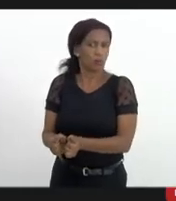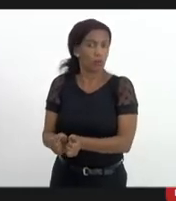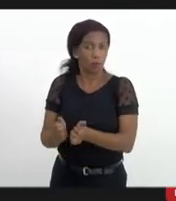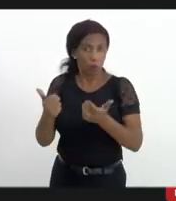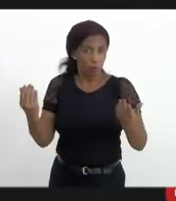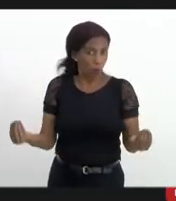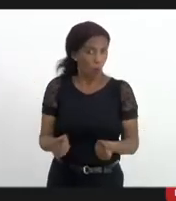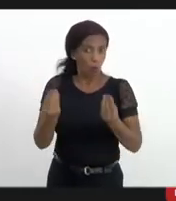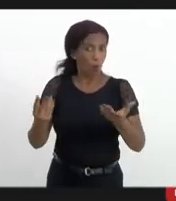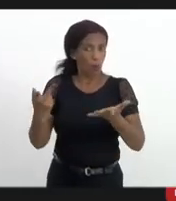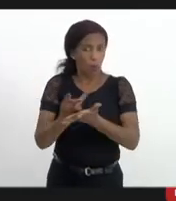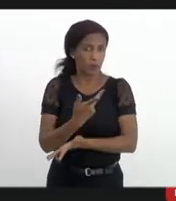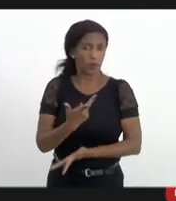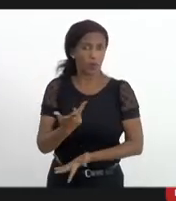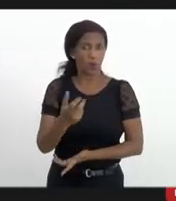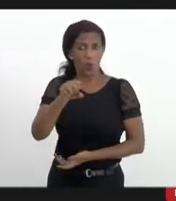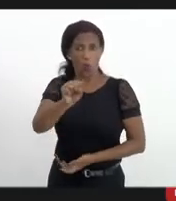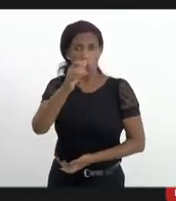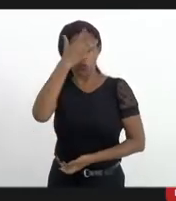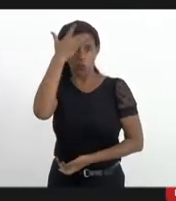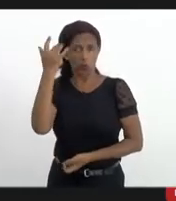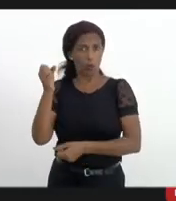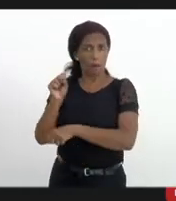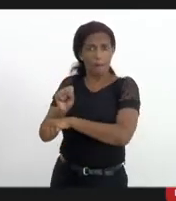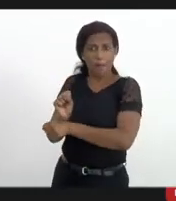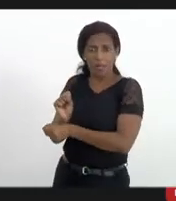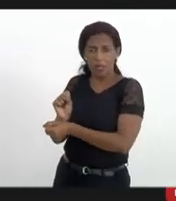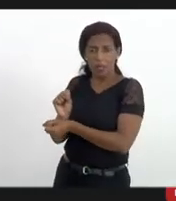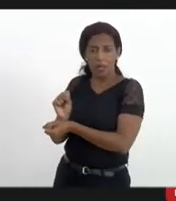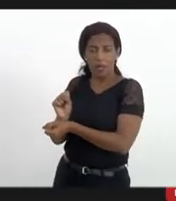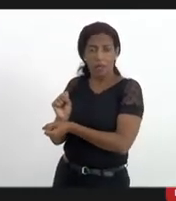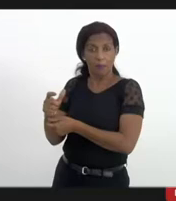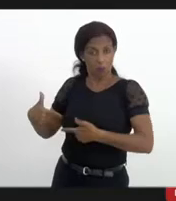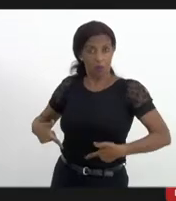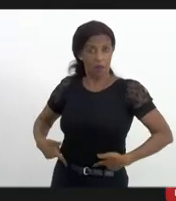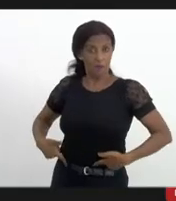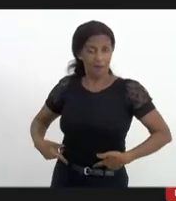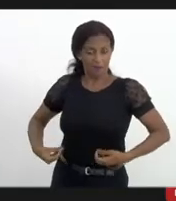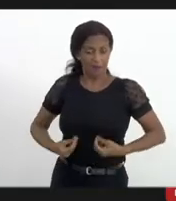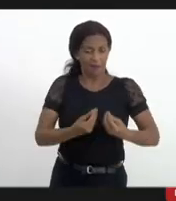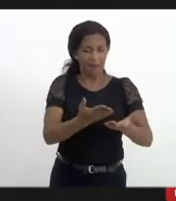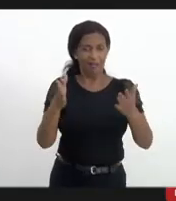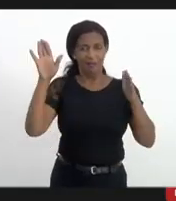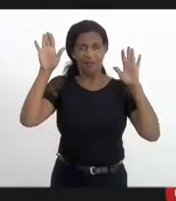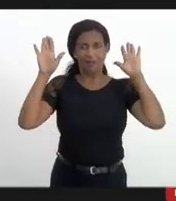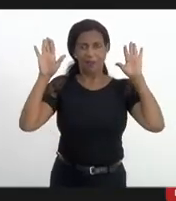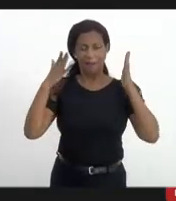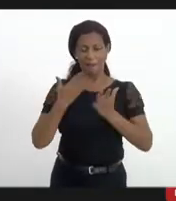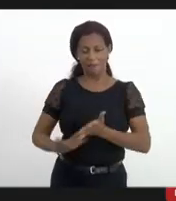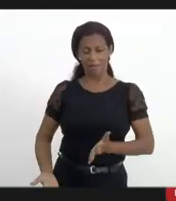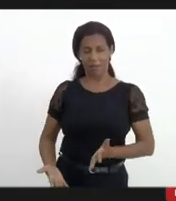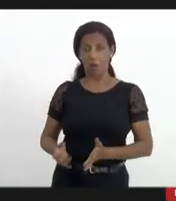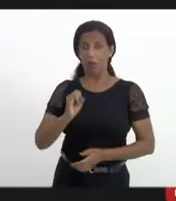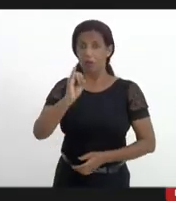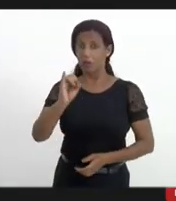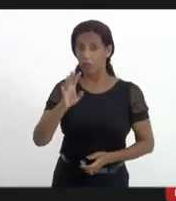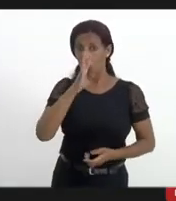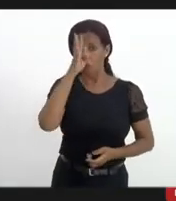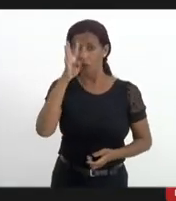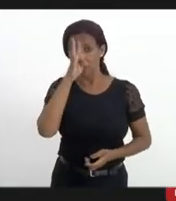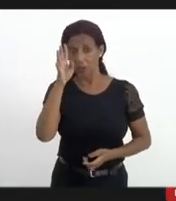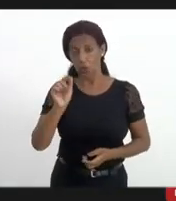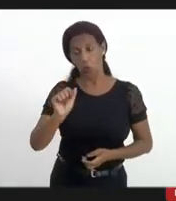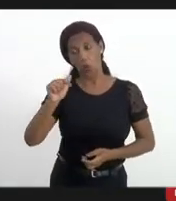tiveram acho que 7, 8 pessoas que foram presas. Pessoas armadas que foram presas. Se houve um excesso ou outro